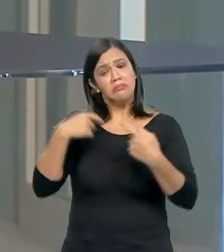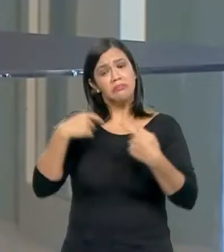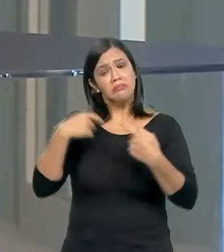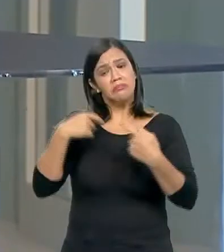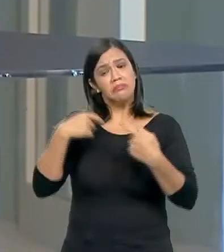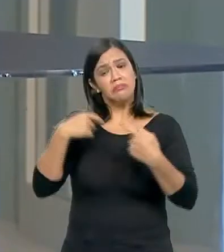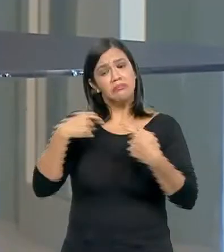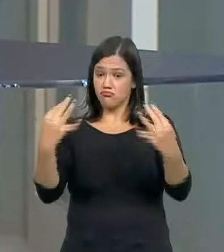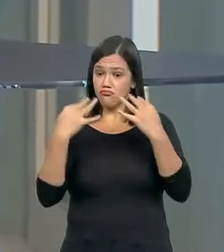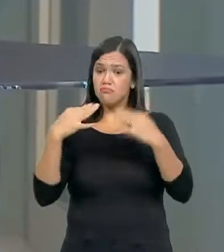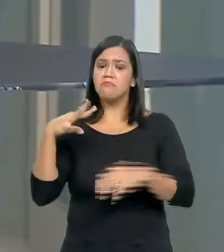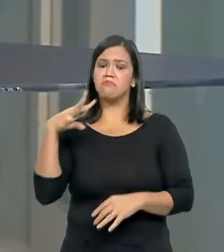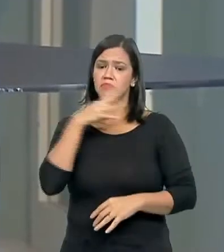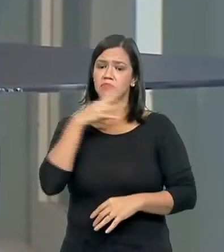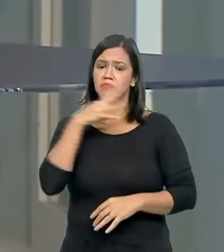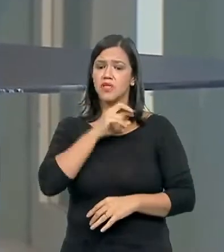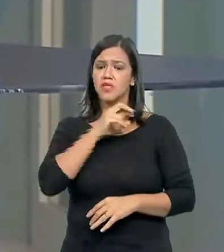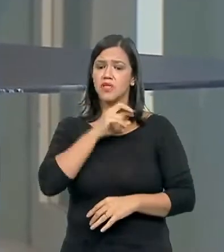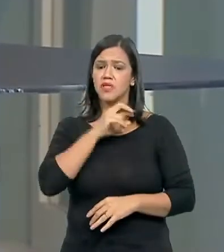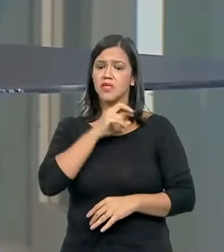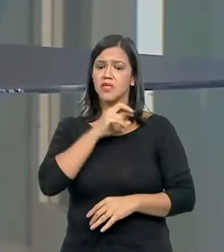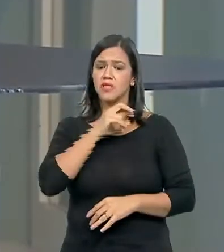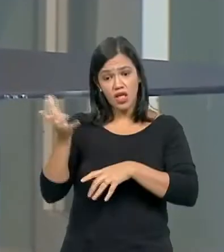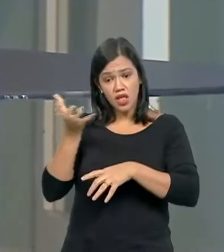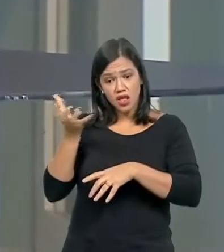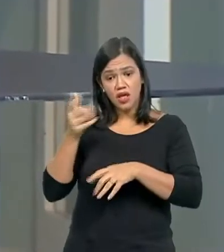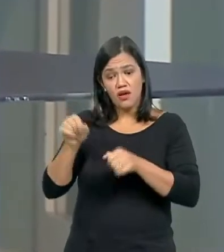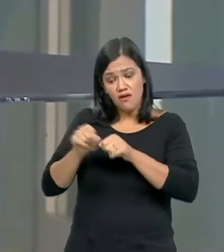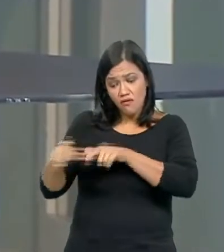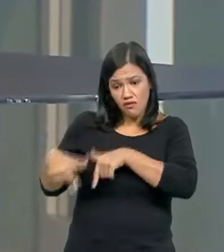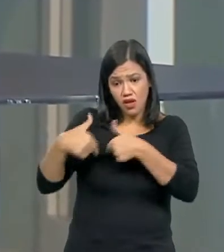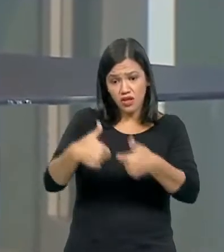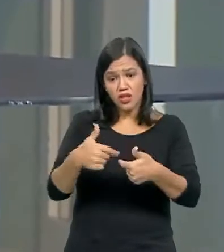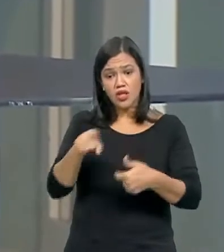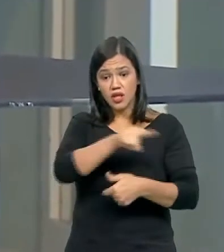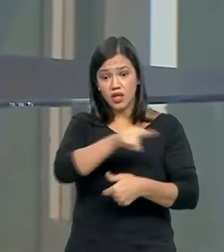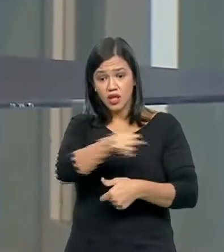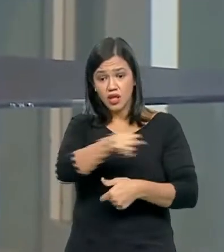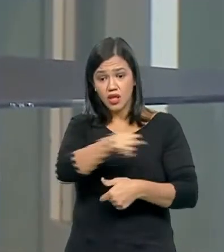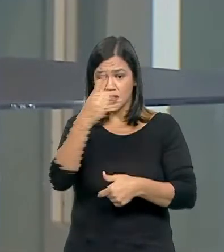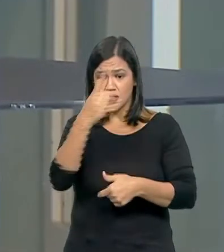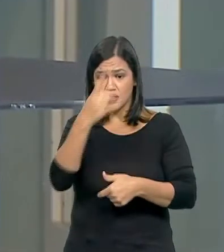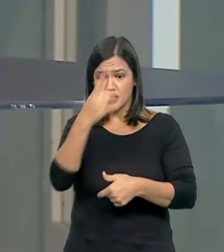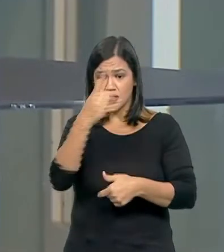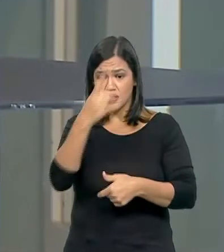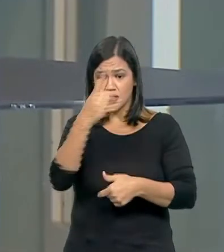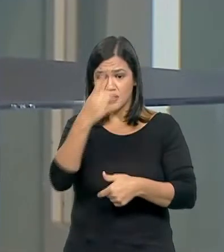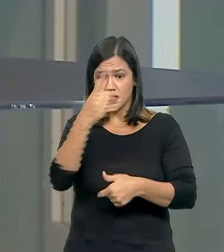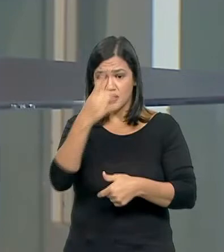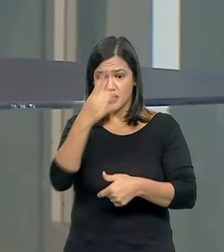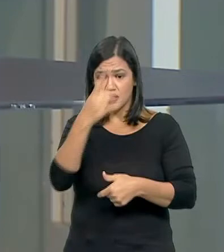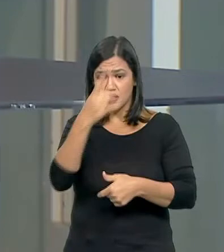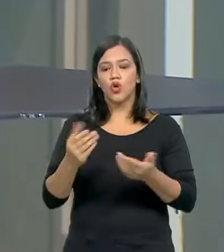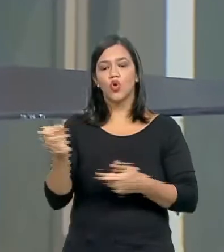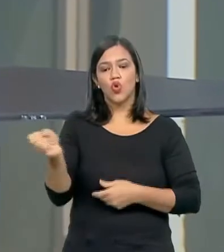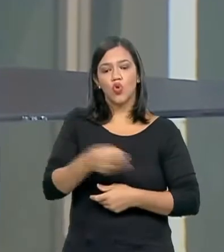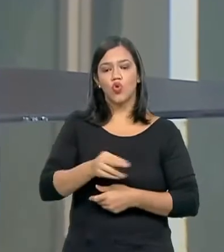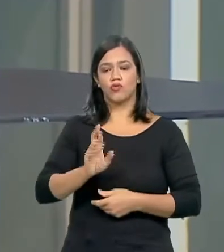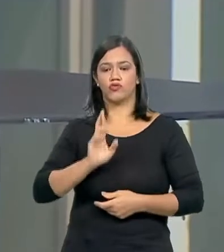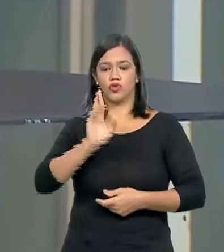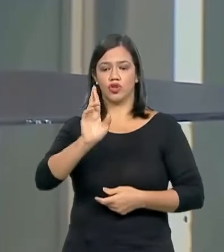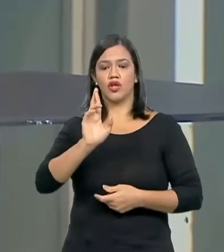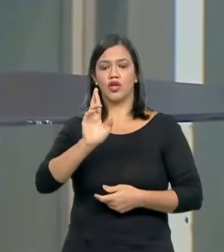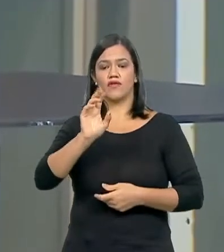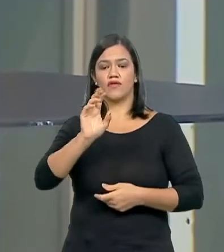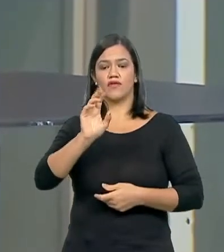a principal filosofia dele. É fazer e deixar que as pessoas percebam. Ele acabou de nomear um novo chefe para a